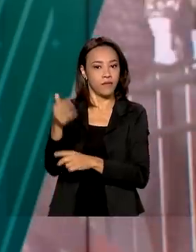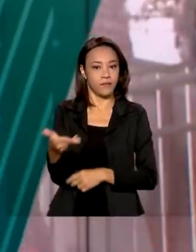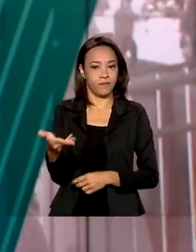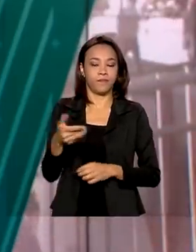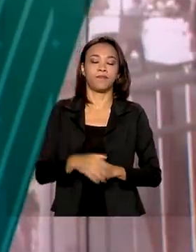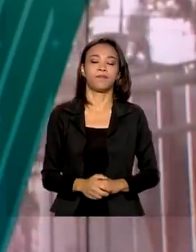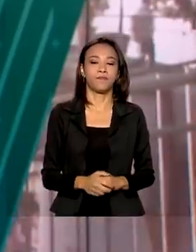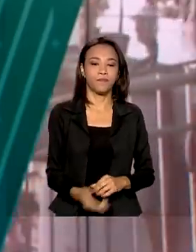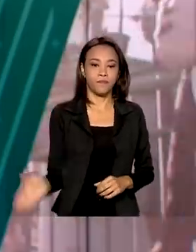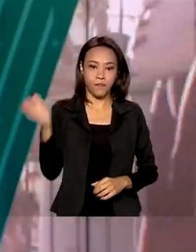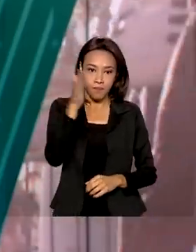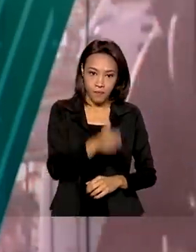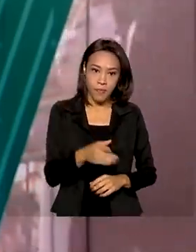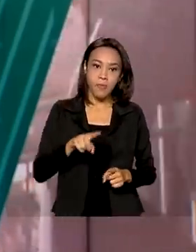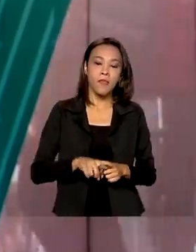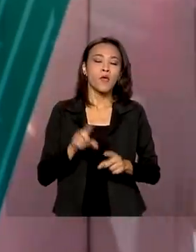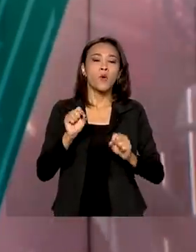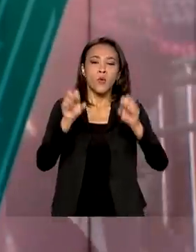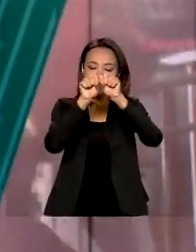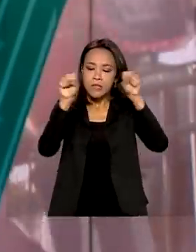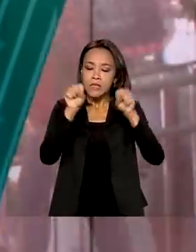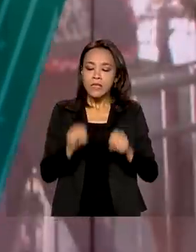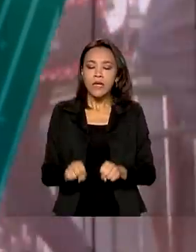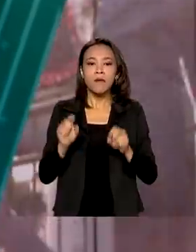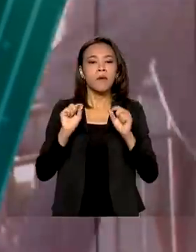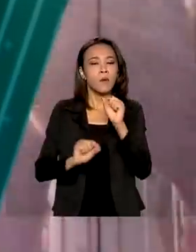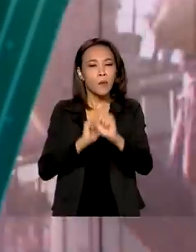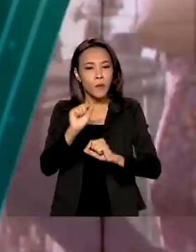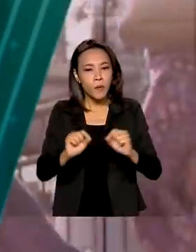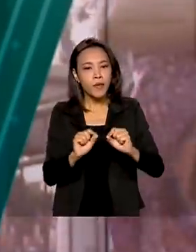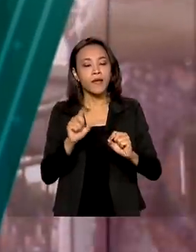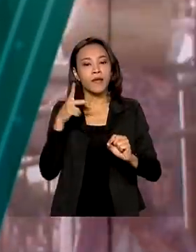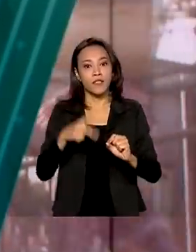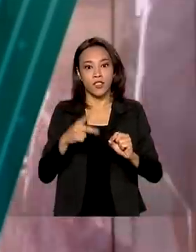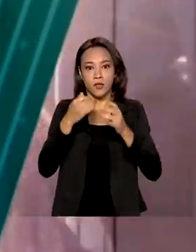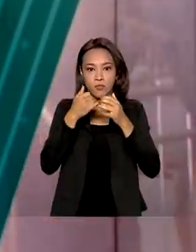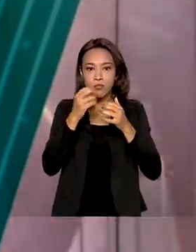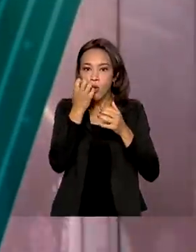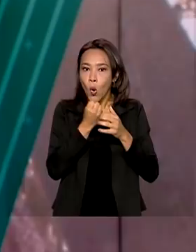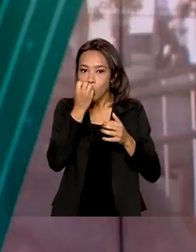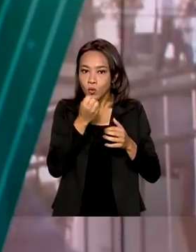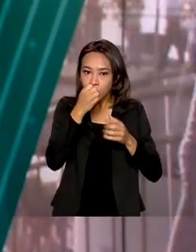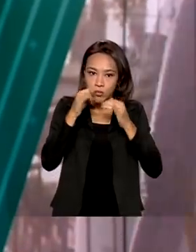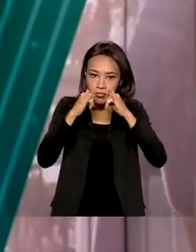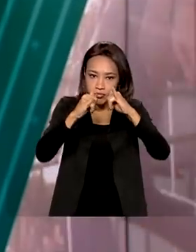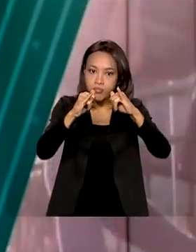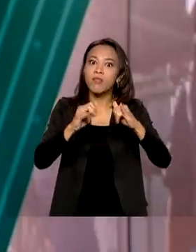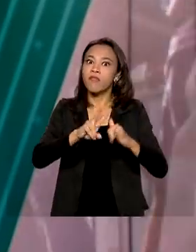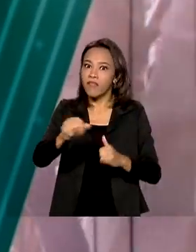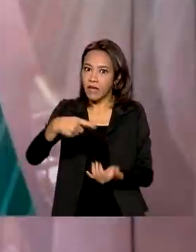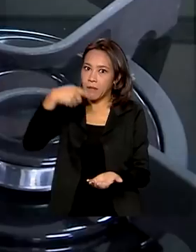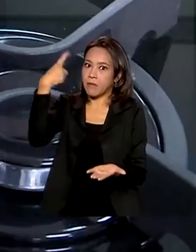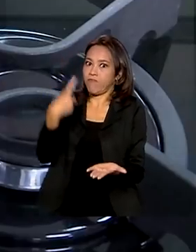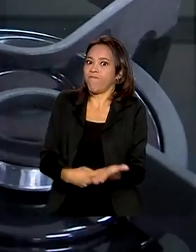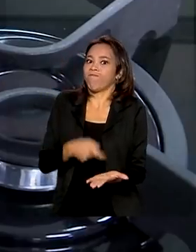O sistema de classificação do consumo de energia dos eletrodomésticos no Brasil vai ficar mais exigente.